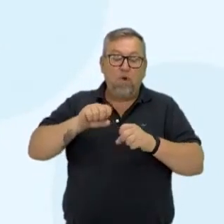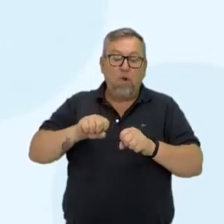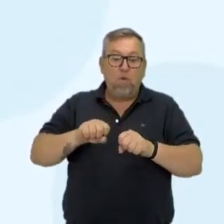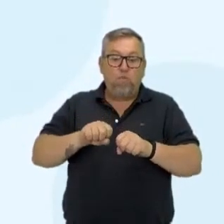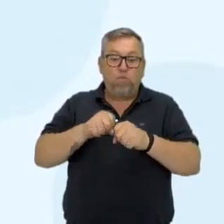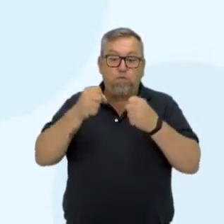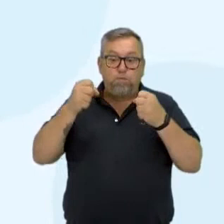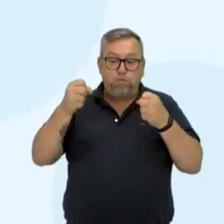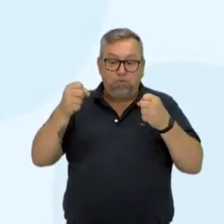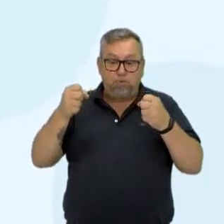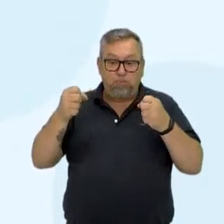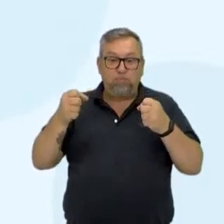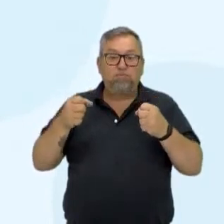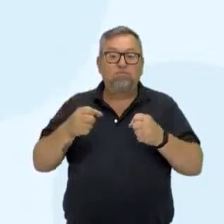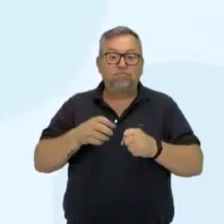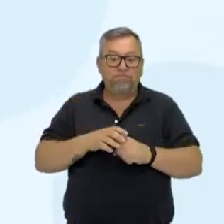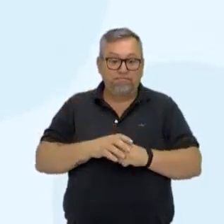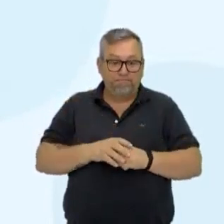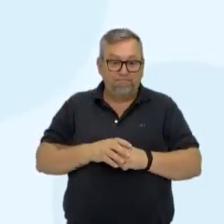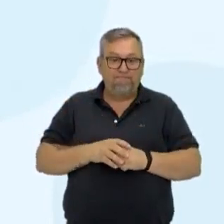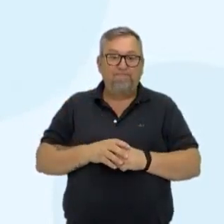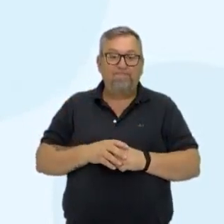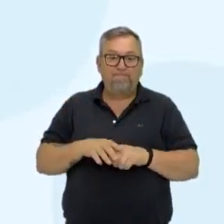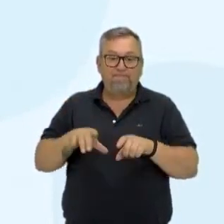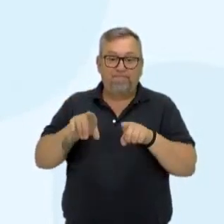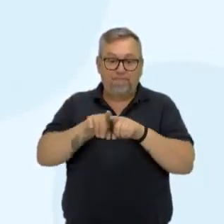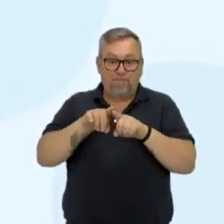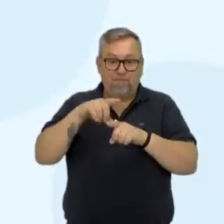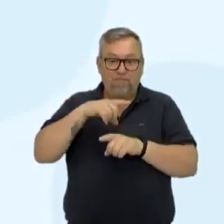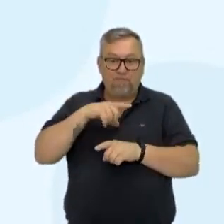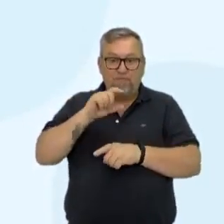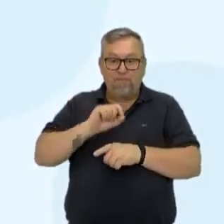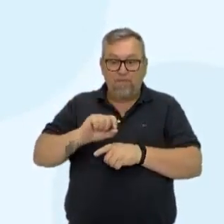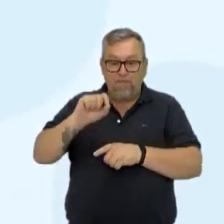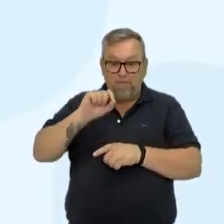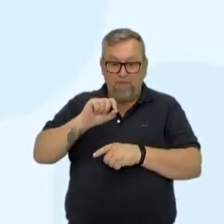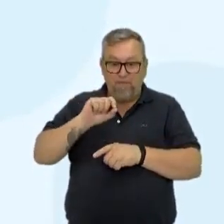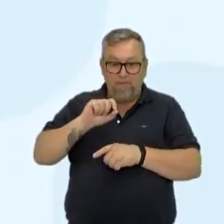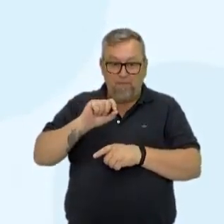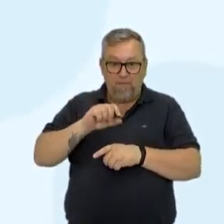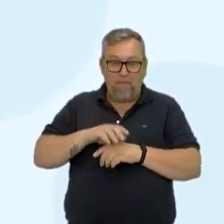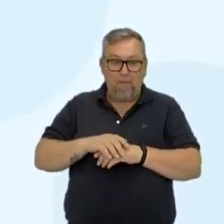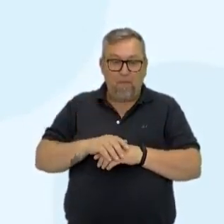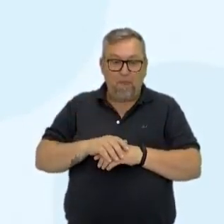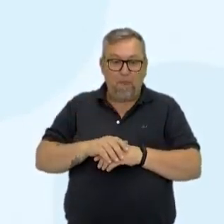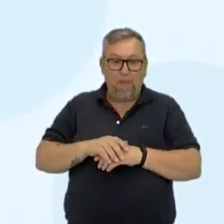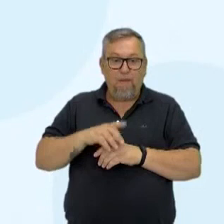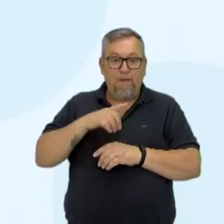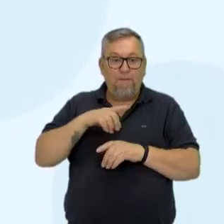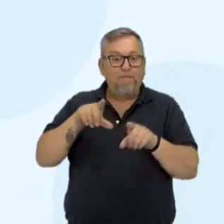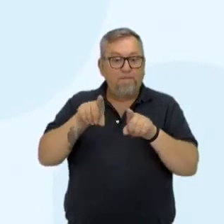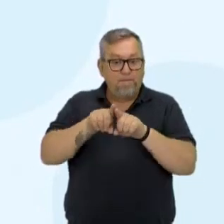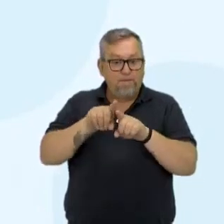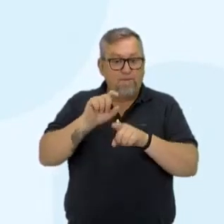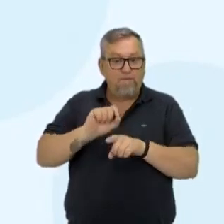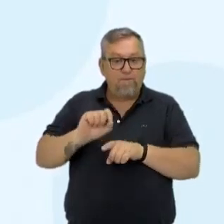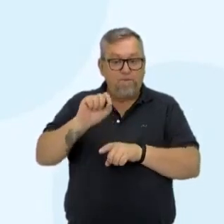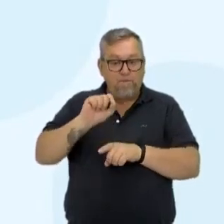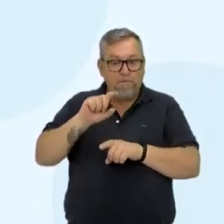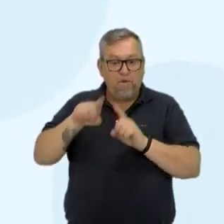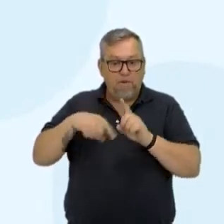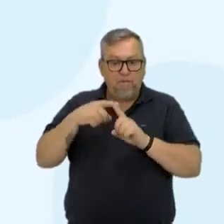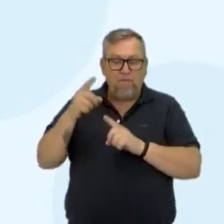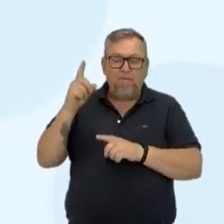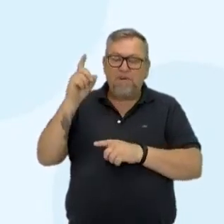Explodir, está no conceito certo, hein? A gente tem também, lá no FET Simulation, a gente tem também, isso é um pouquinho mais